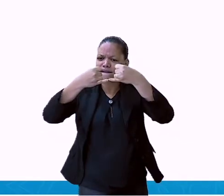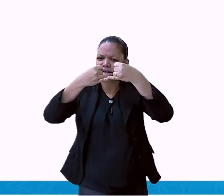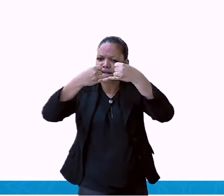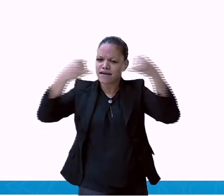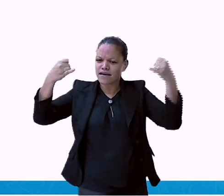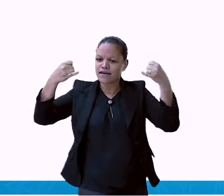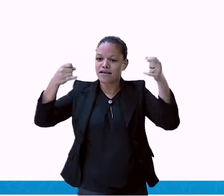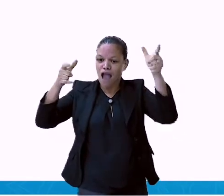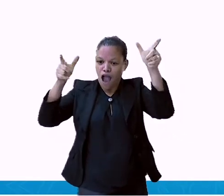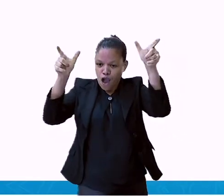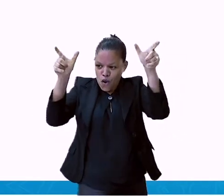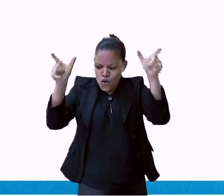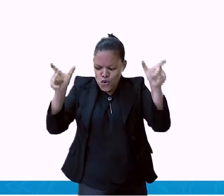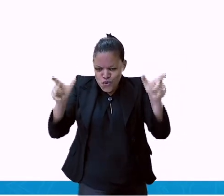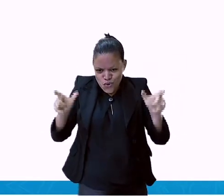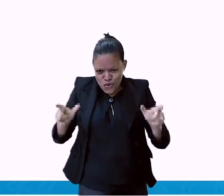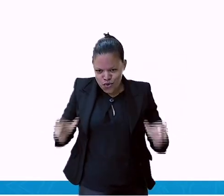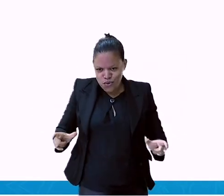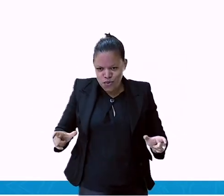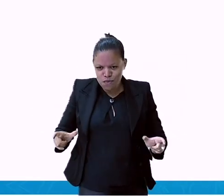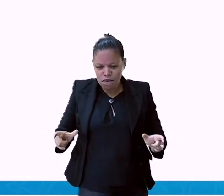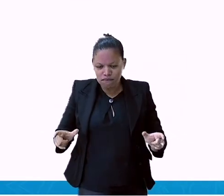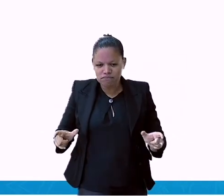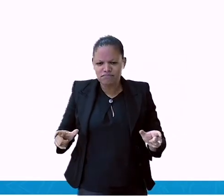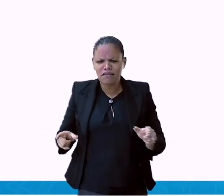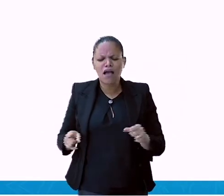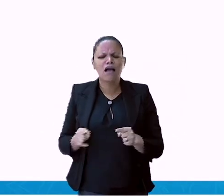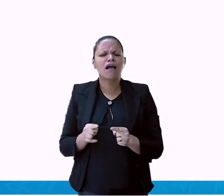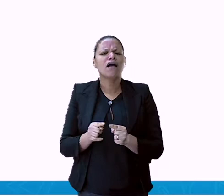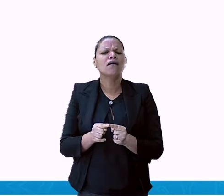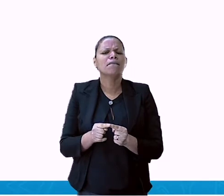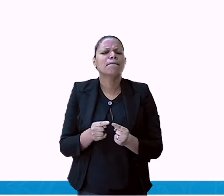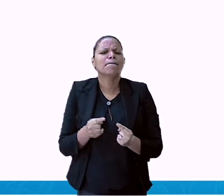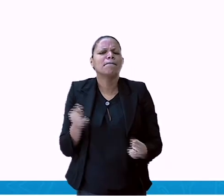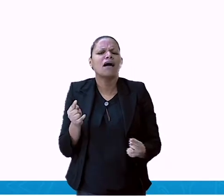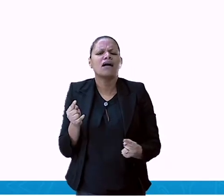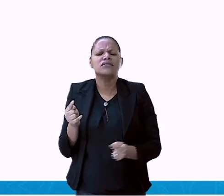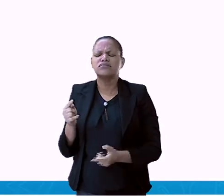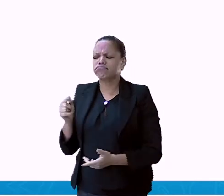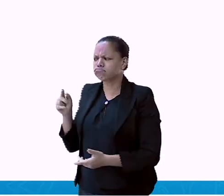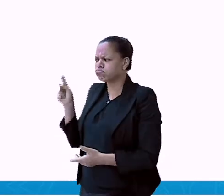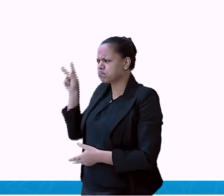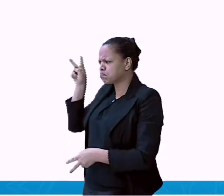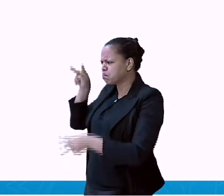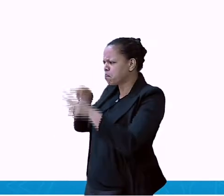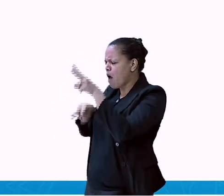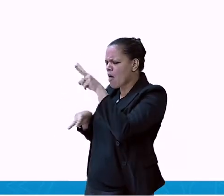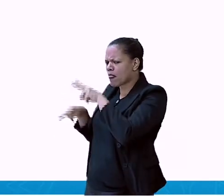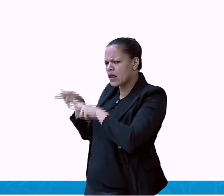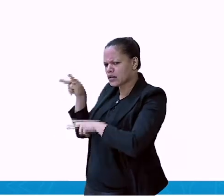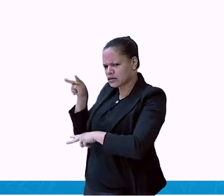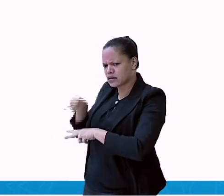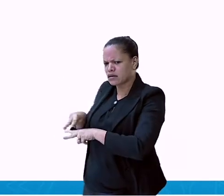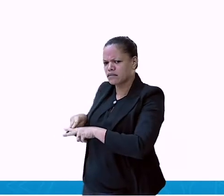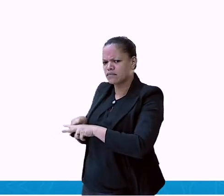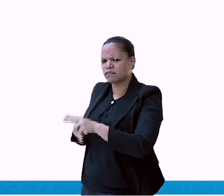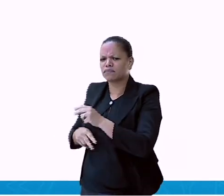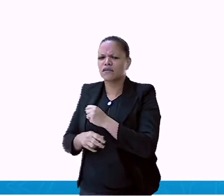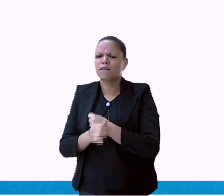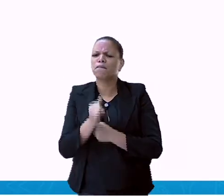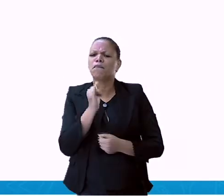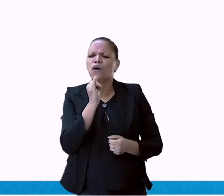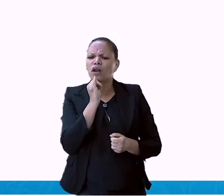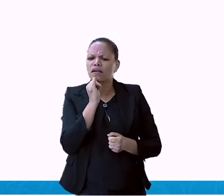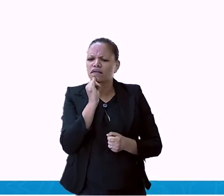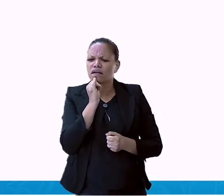a seguinte hipótese para fazer essa análise dessa tabela? Vamos colocar aqui que o Gabriel, ele queria fazer algumas